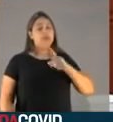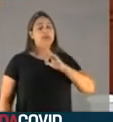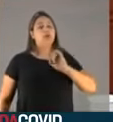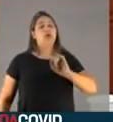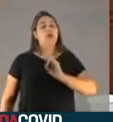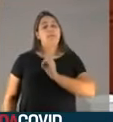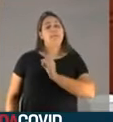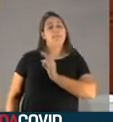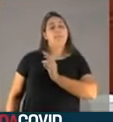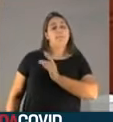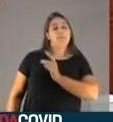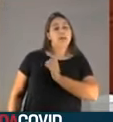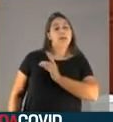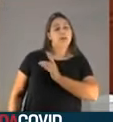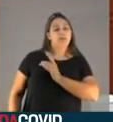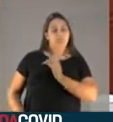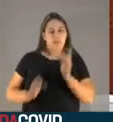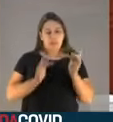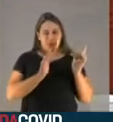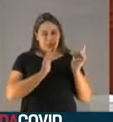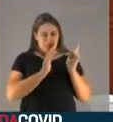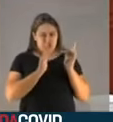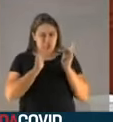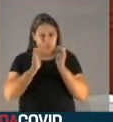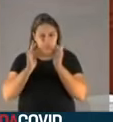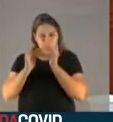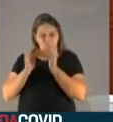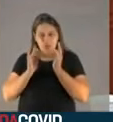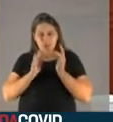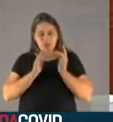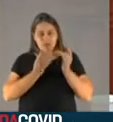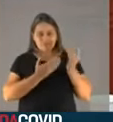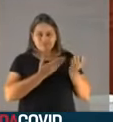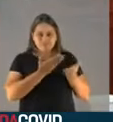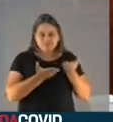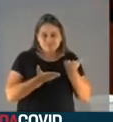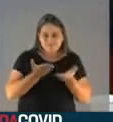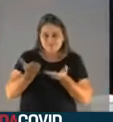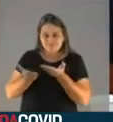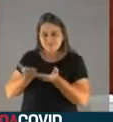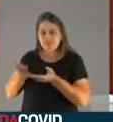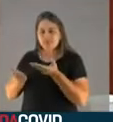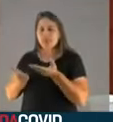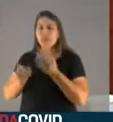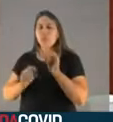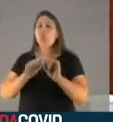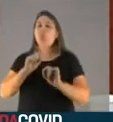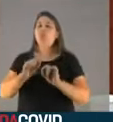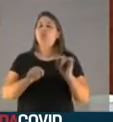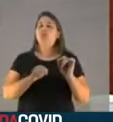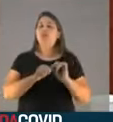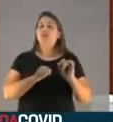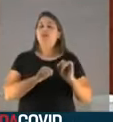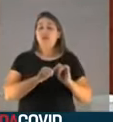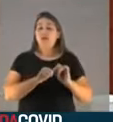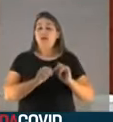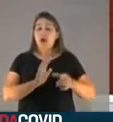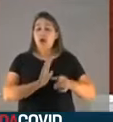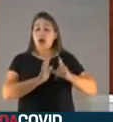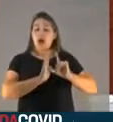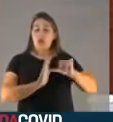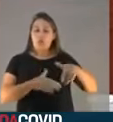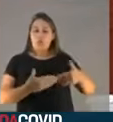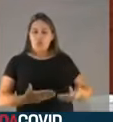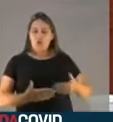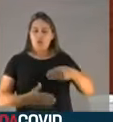dos contatos, das tratativas, do que ele fez na condição de ministro